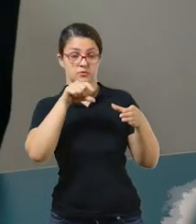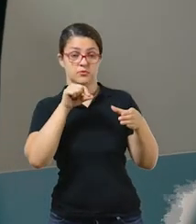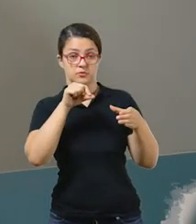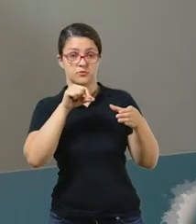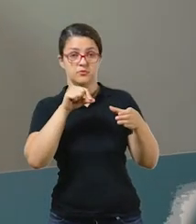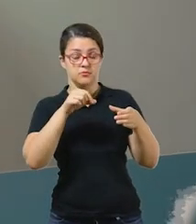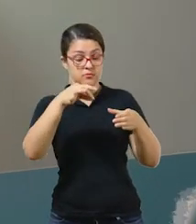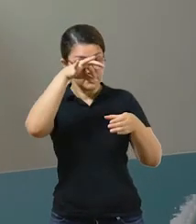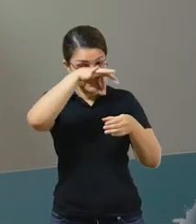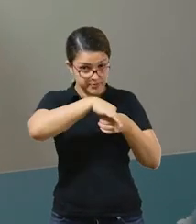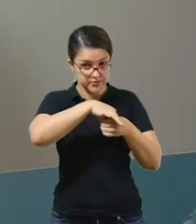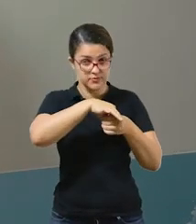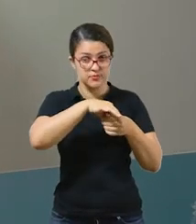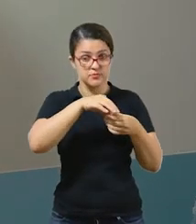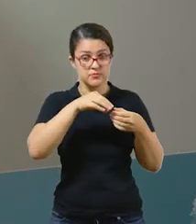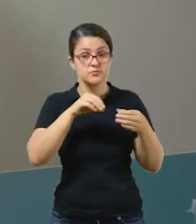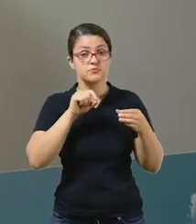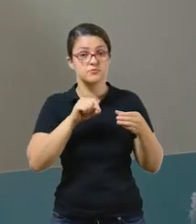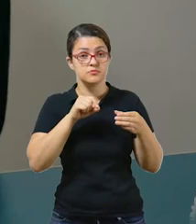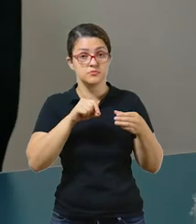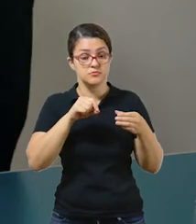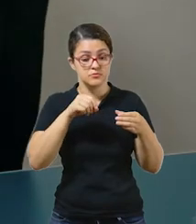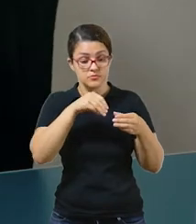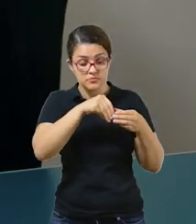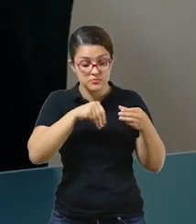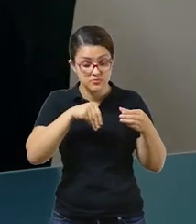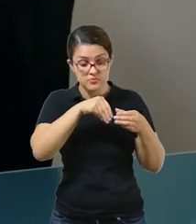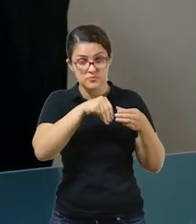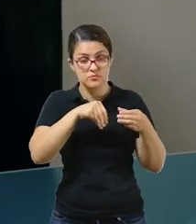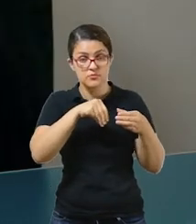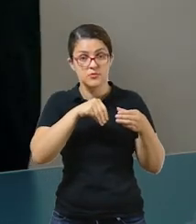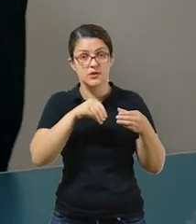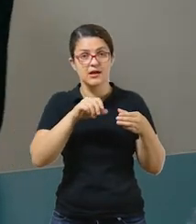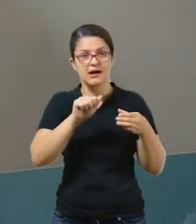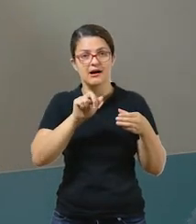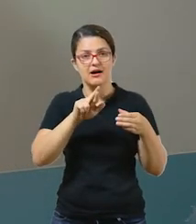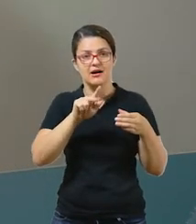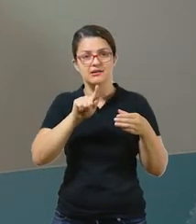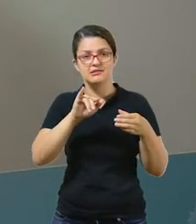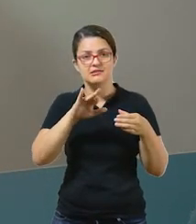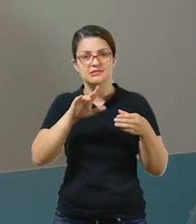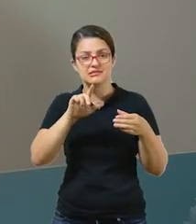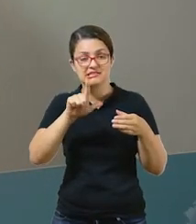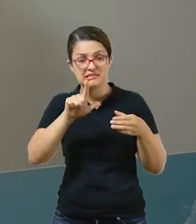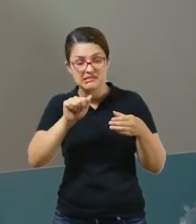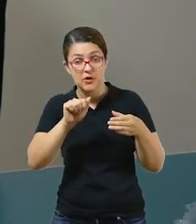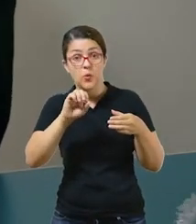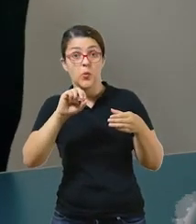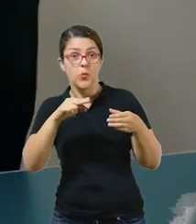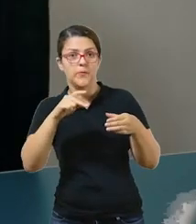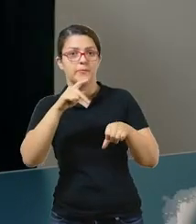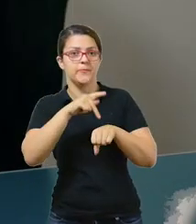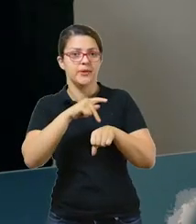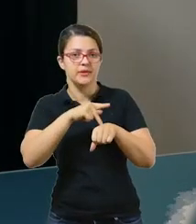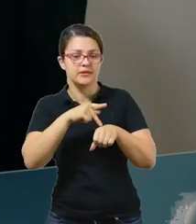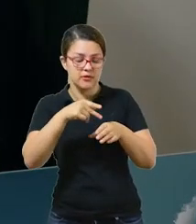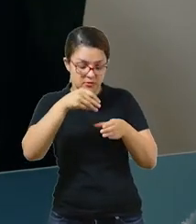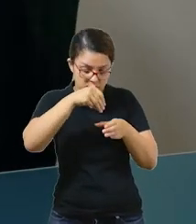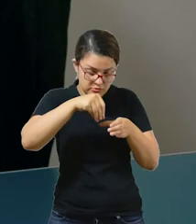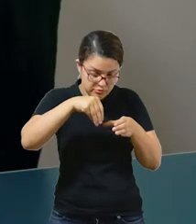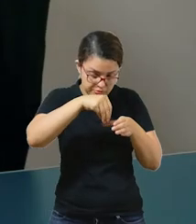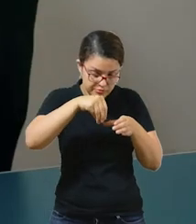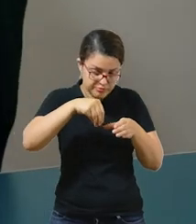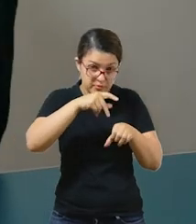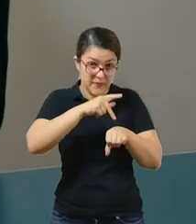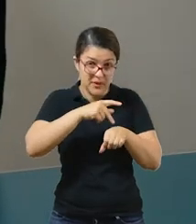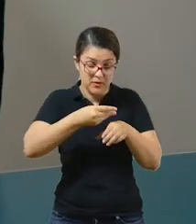né? Para a sua plantação, coloque uma camada de argila expandida ou de pedras, colocando embaixo, no